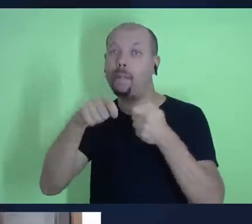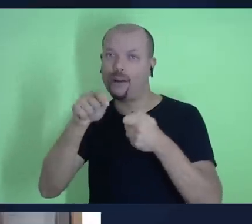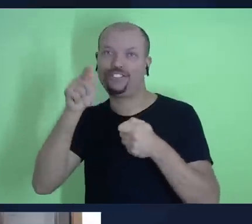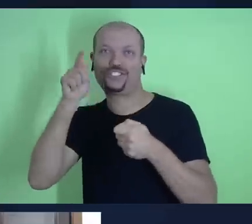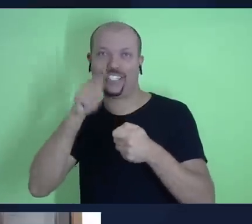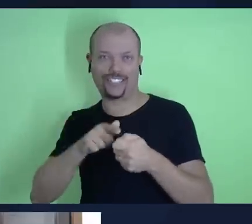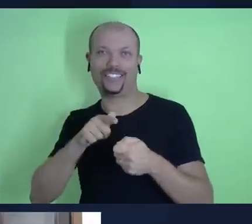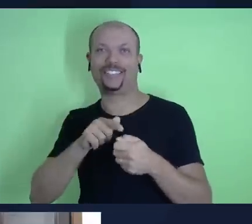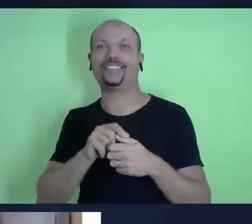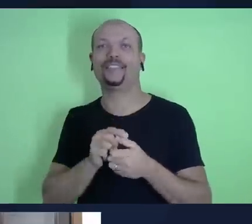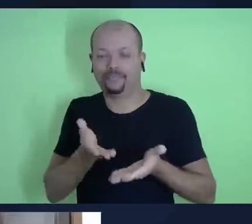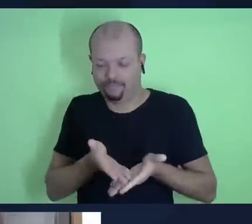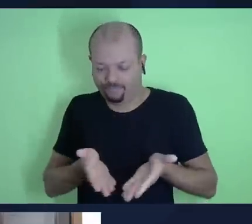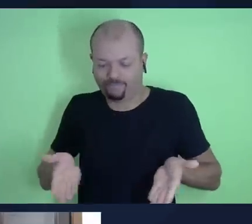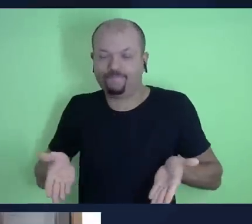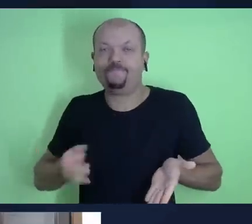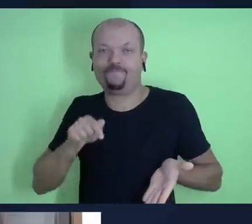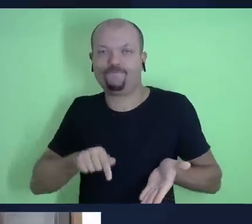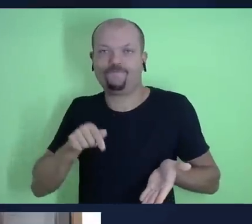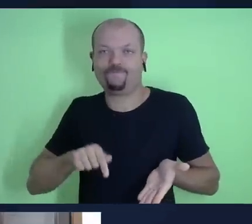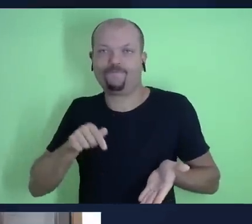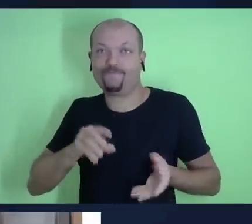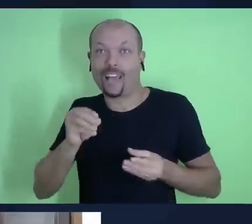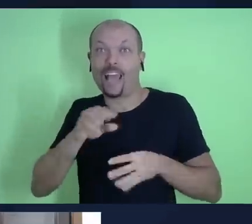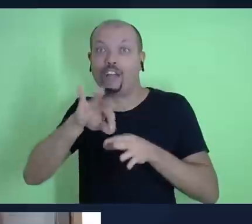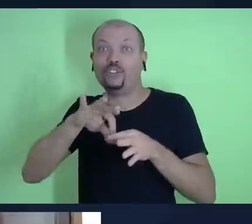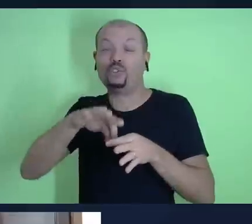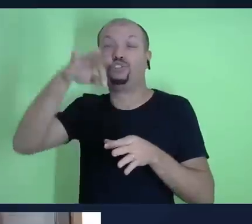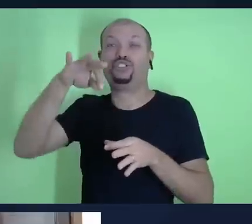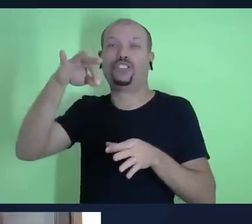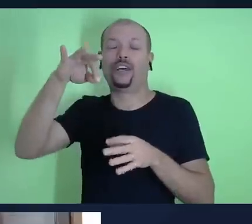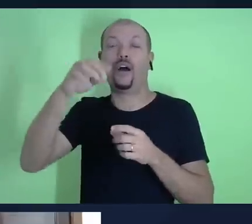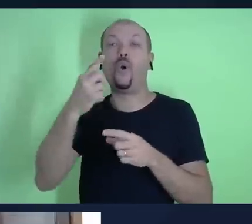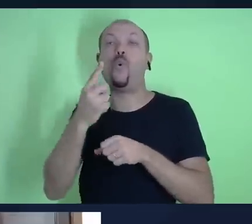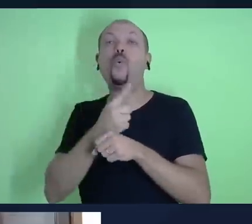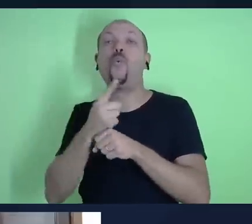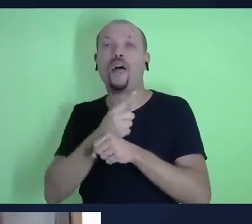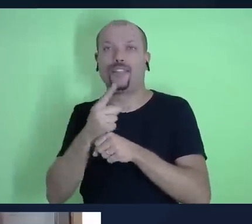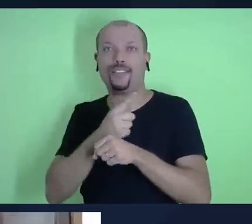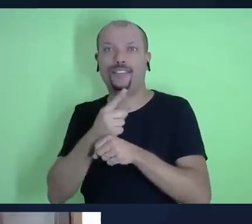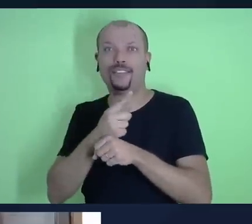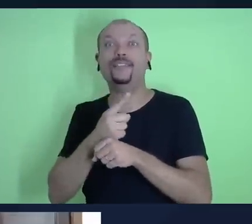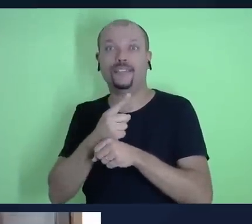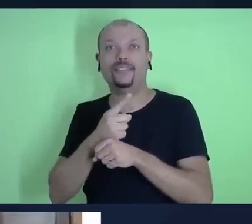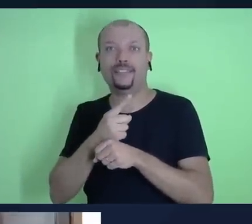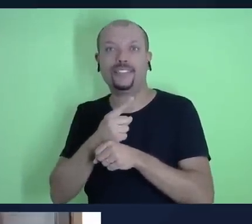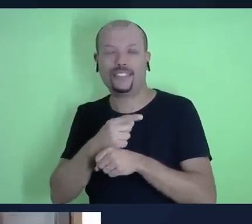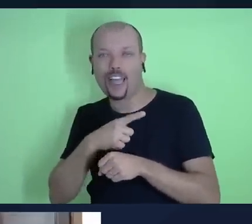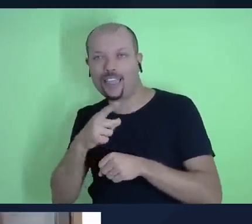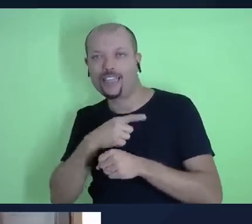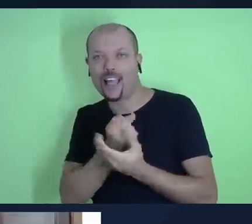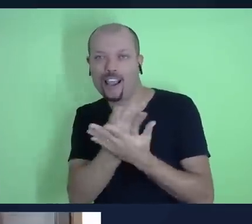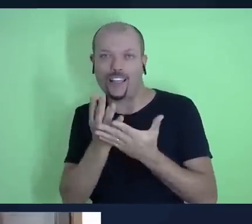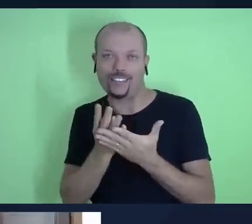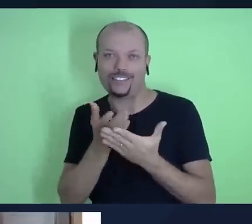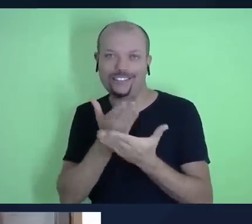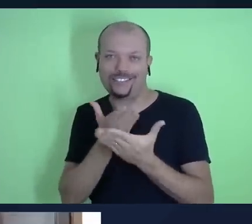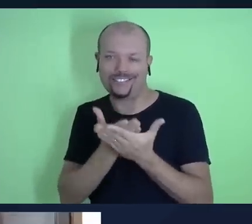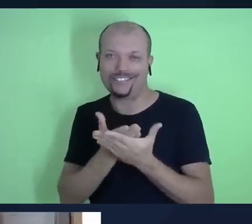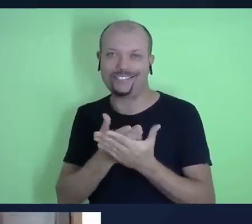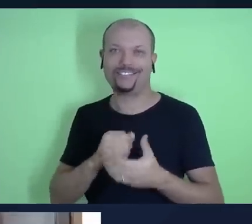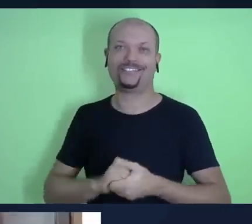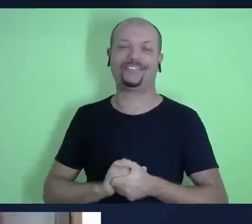livroset.com a uma assinatura de um ano completo da lição da Escola Sabatina tá bom?